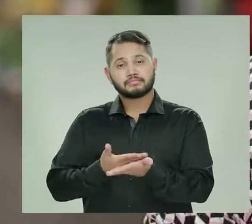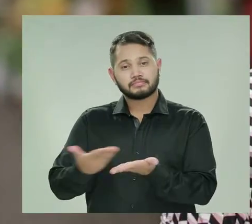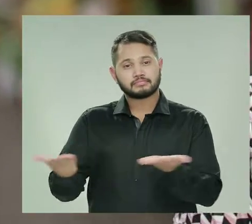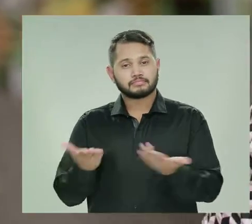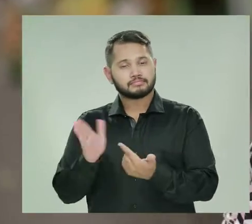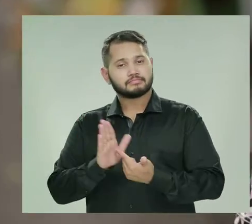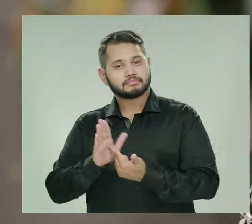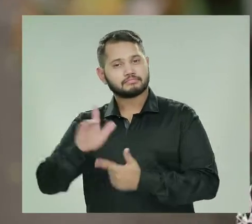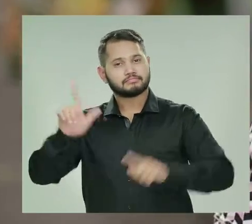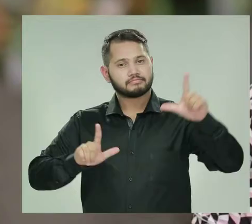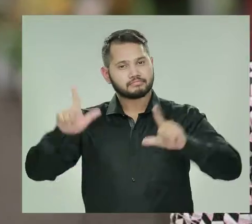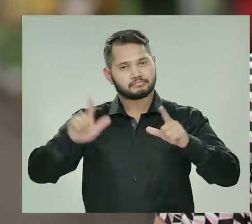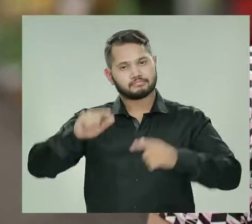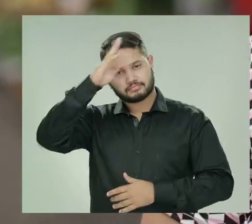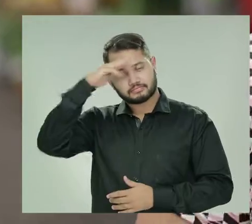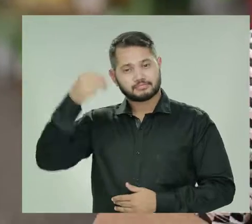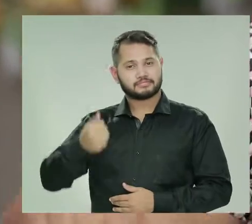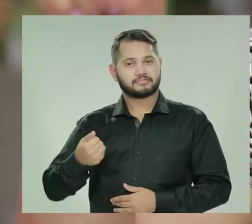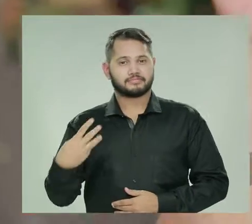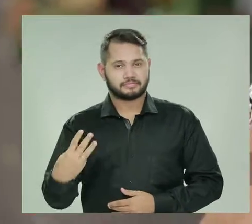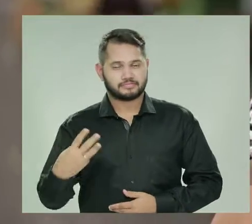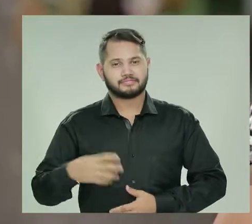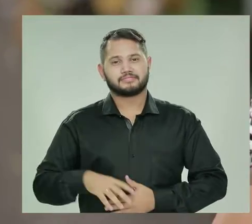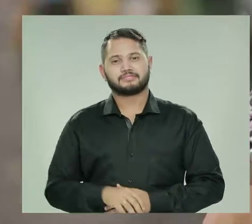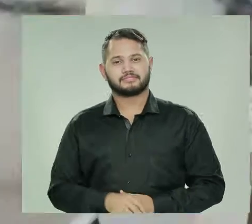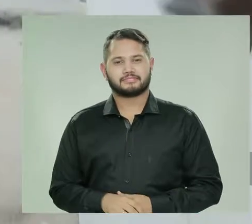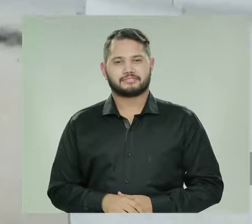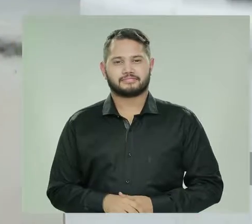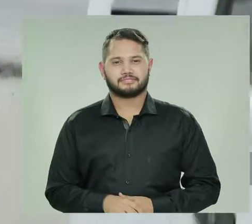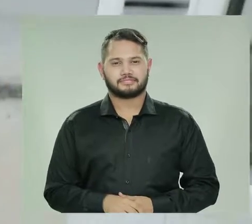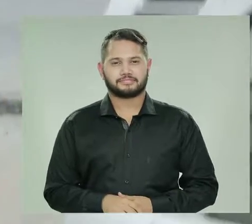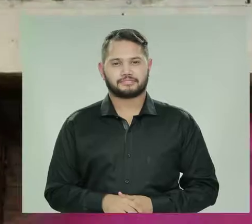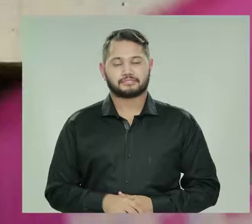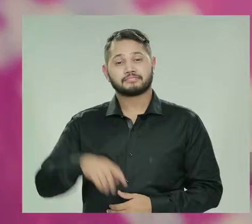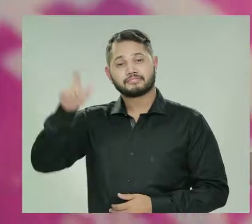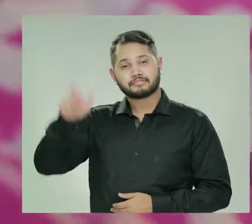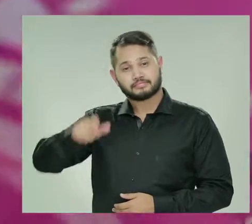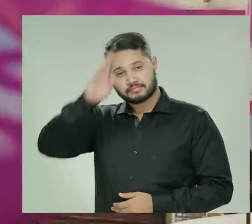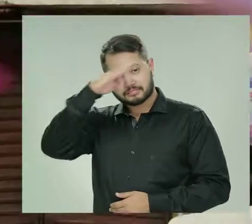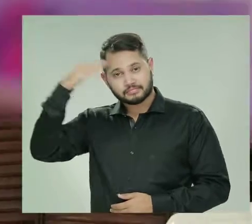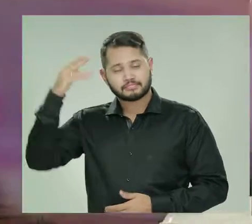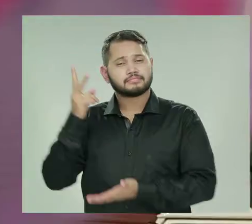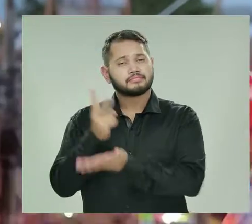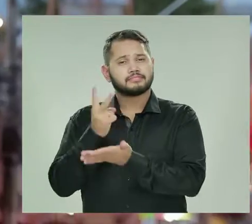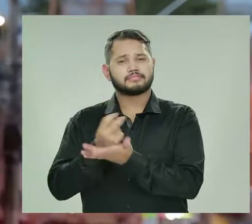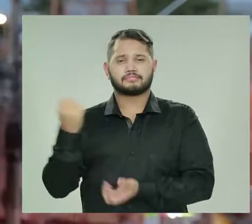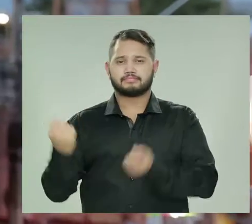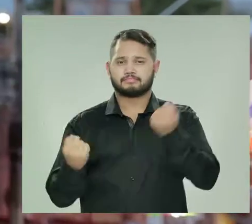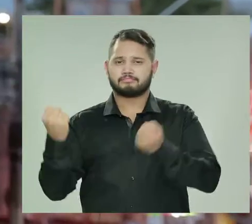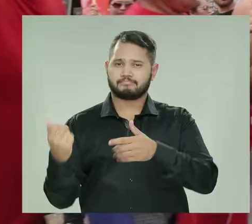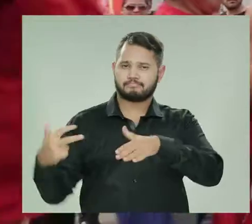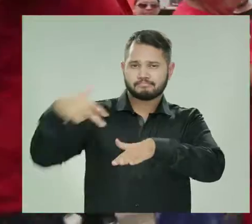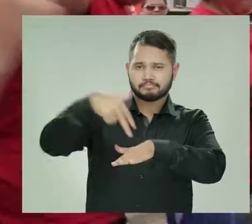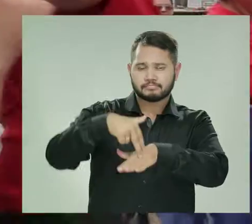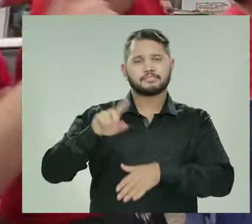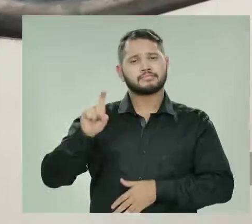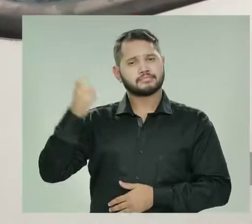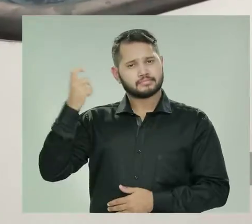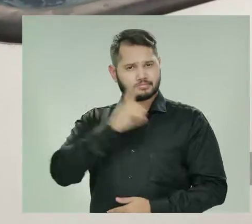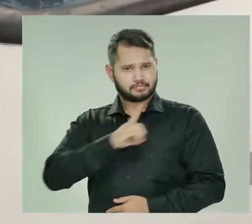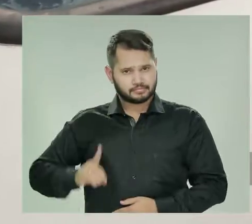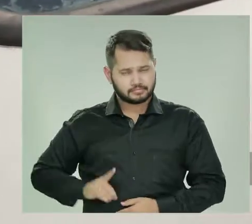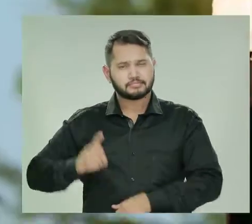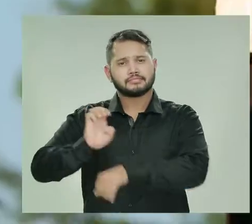Começa agora o programa do cara da Kombi Zé 13 José Ricardo é o cara da Kombi Como